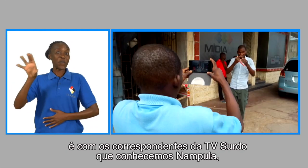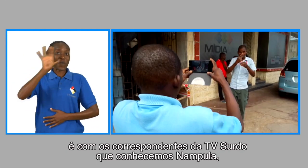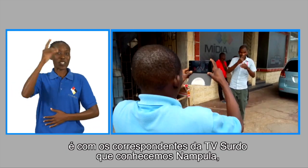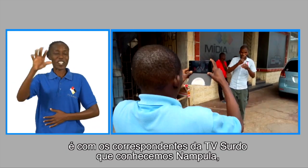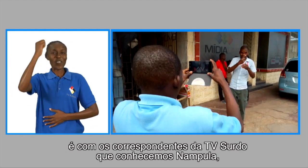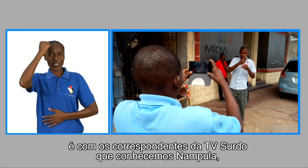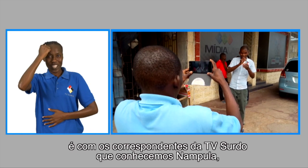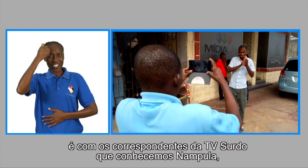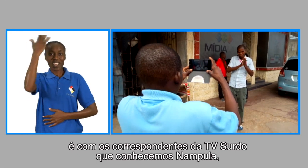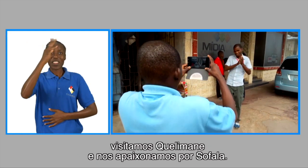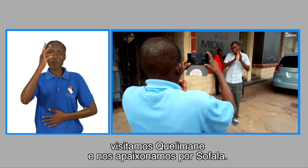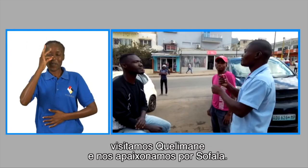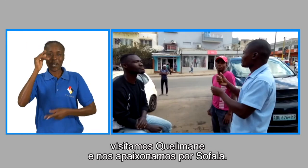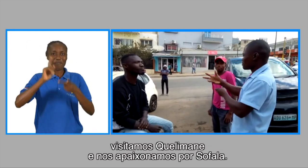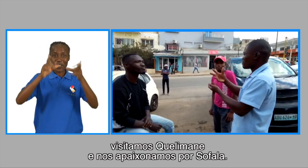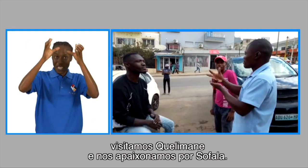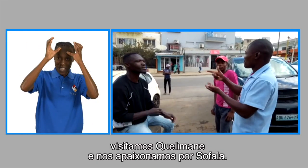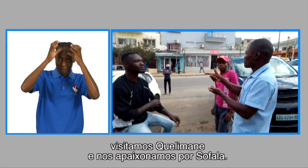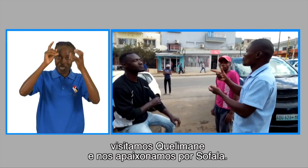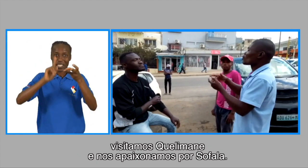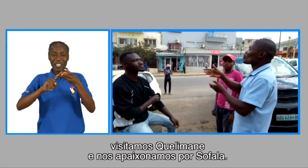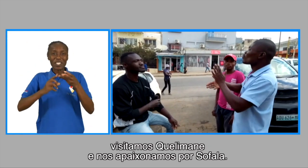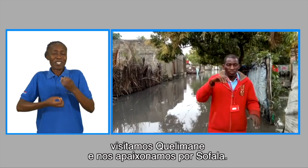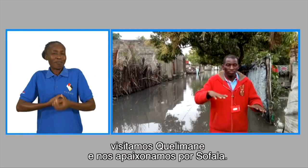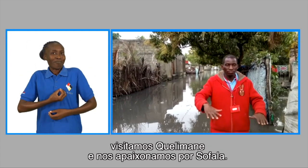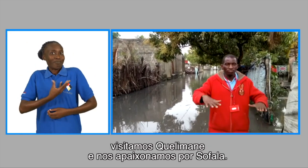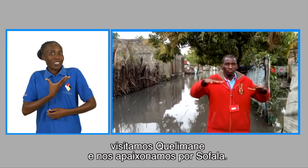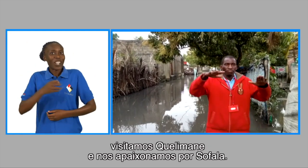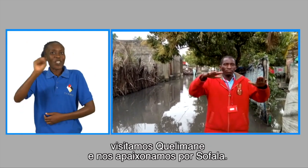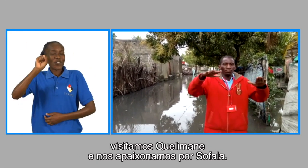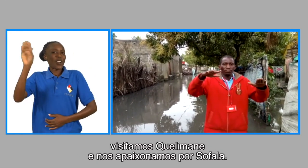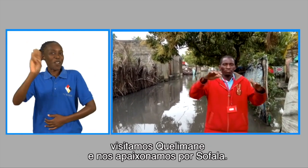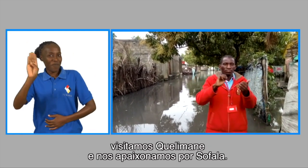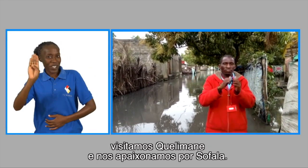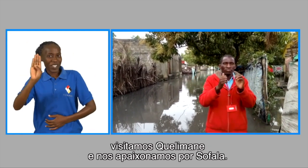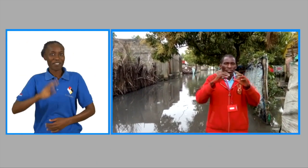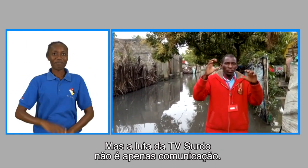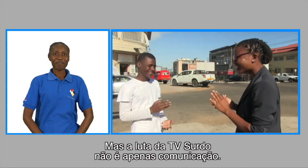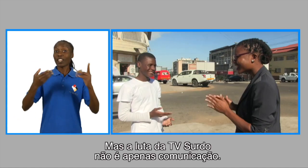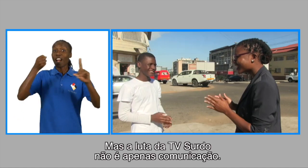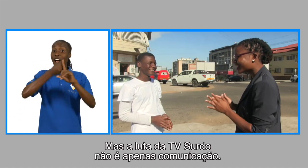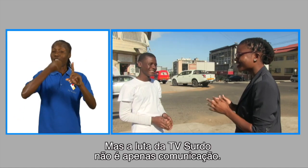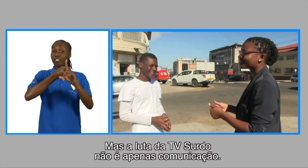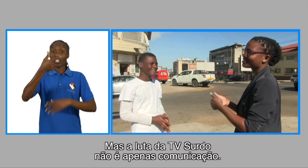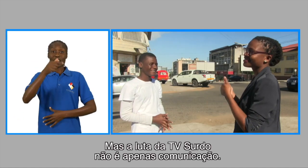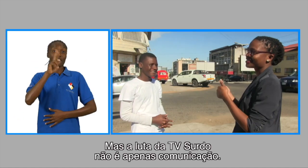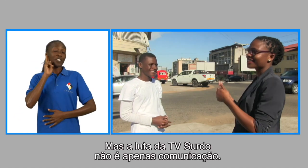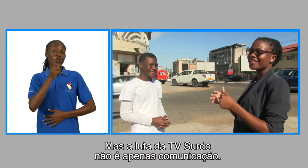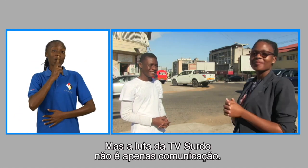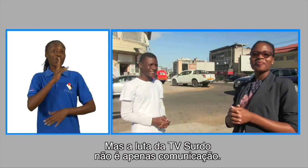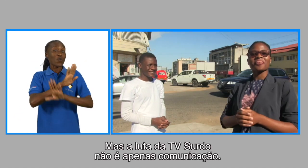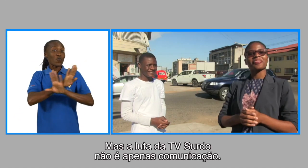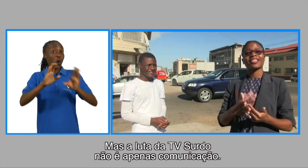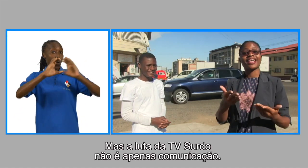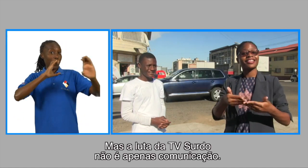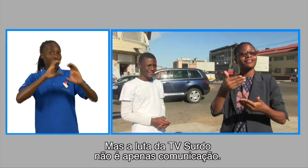Surdo que conhecemos Nampula visitamos Climane e nos apaixonamos por Sofala. Mas a luta da TV Surdo